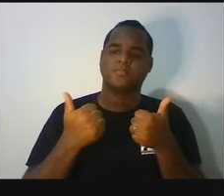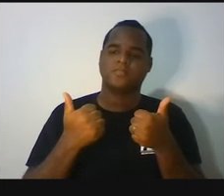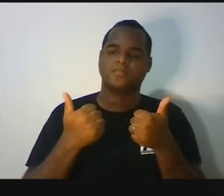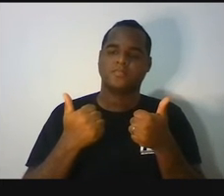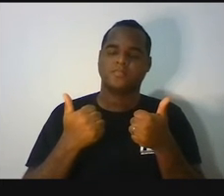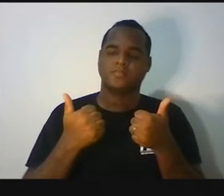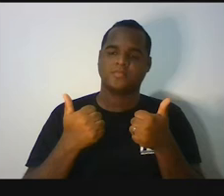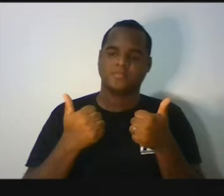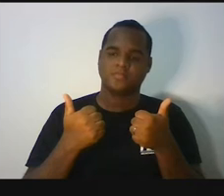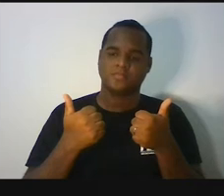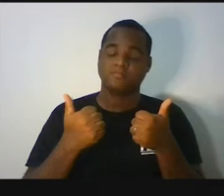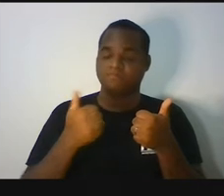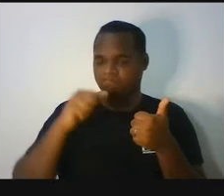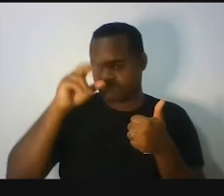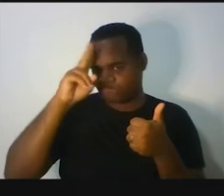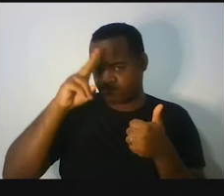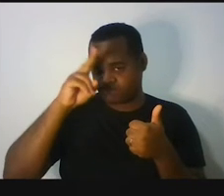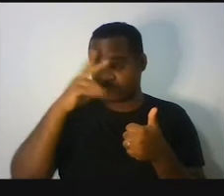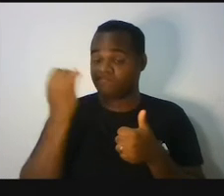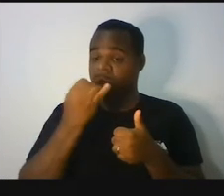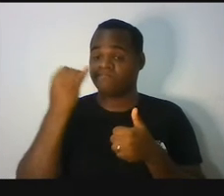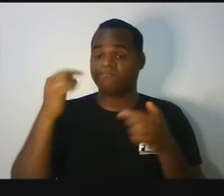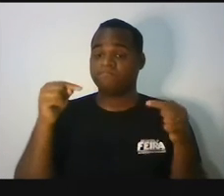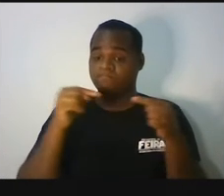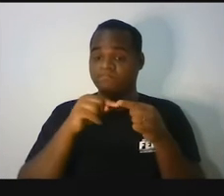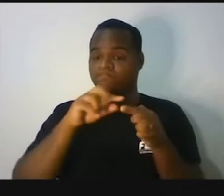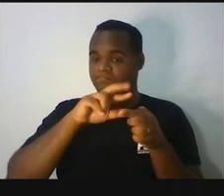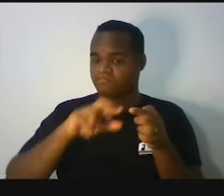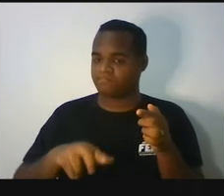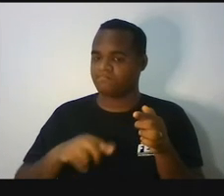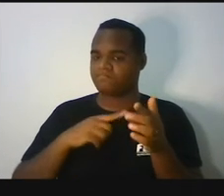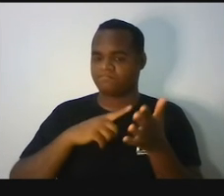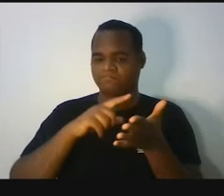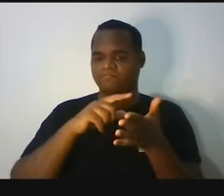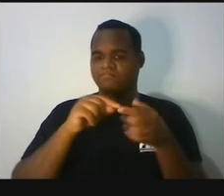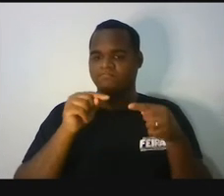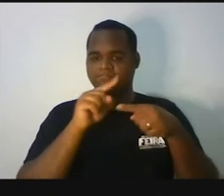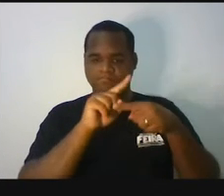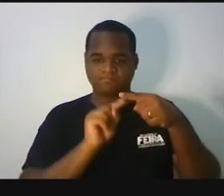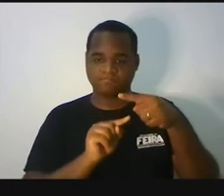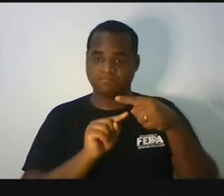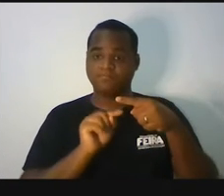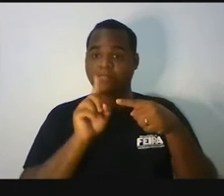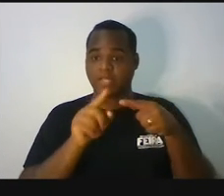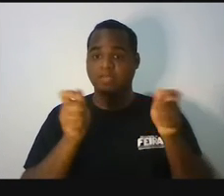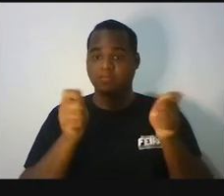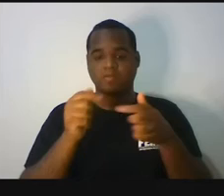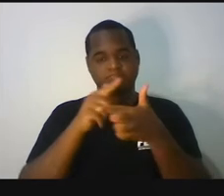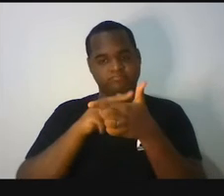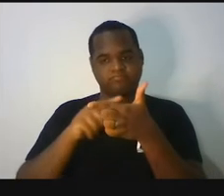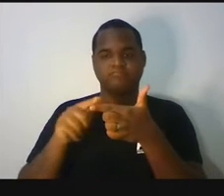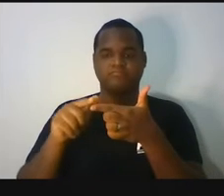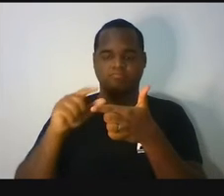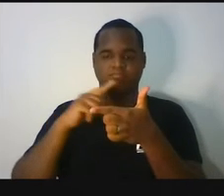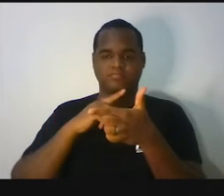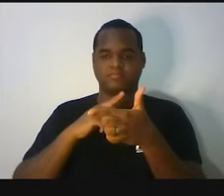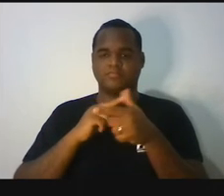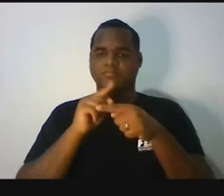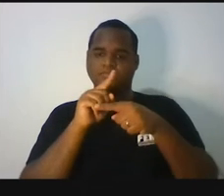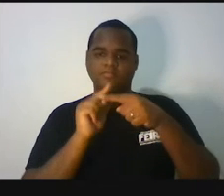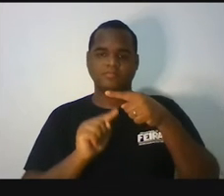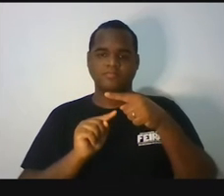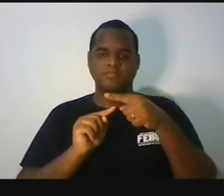Bom, lembrem-se que isso que está escrito na forma de fração é uma divisão. Porque a fração,